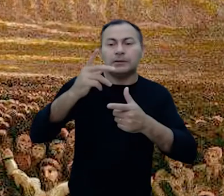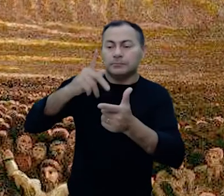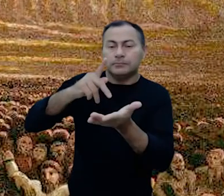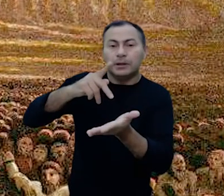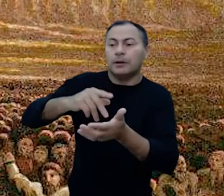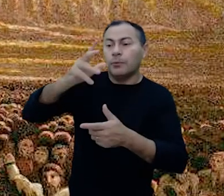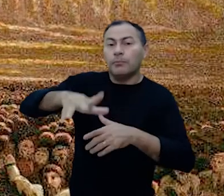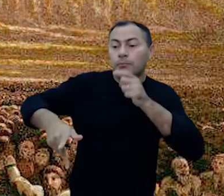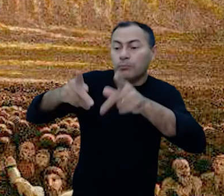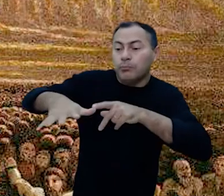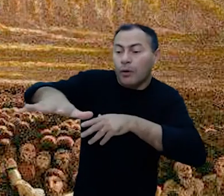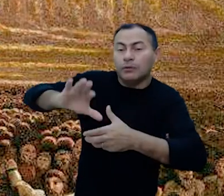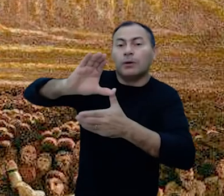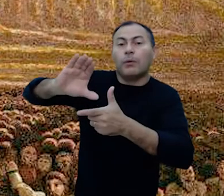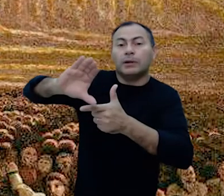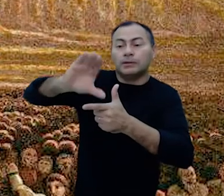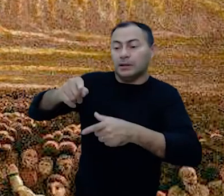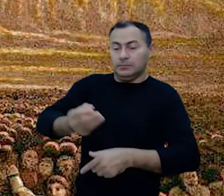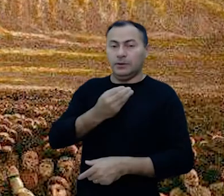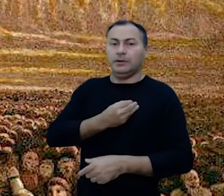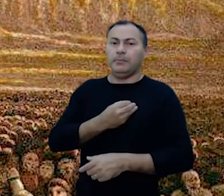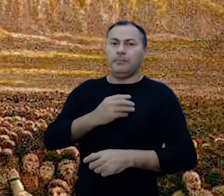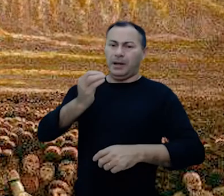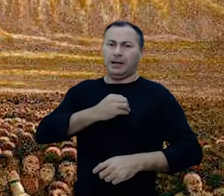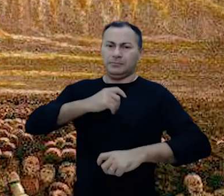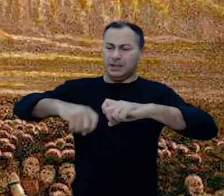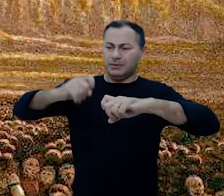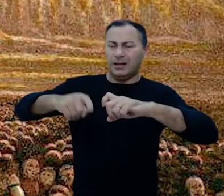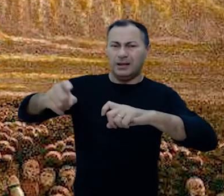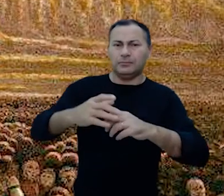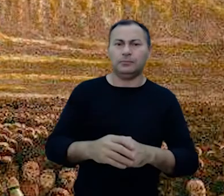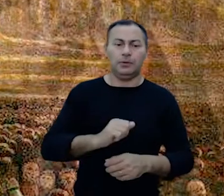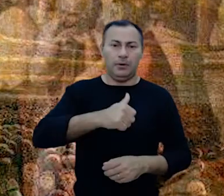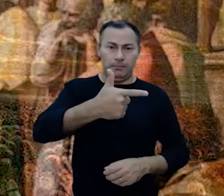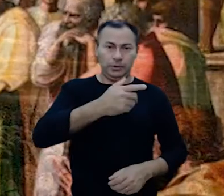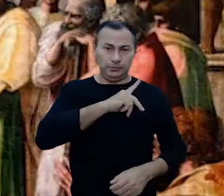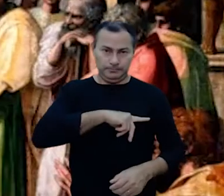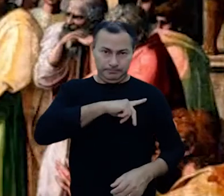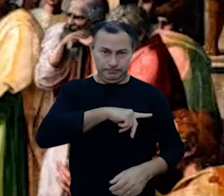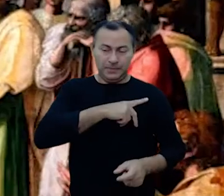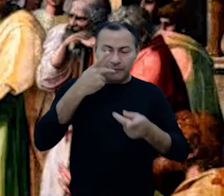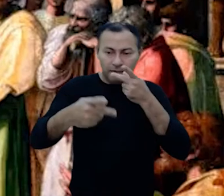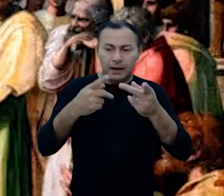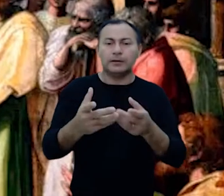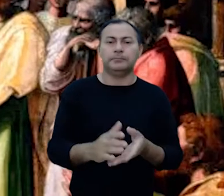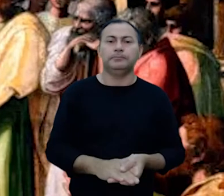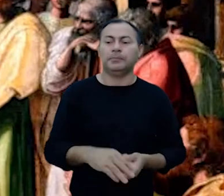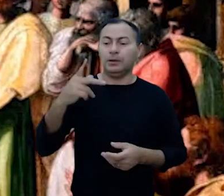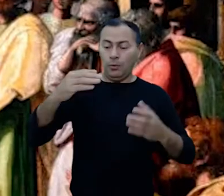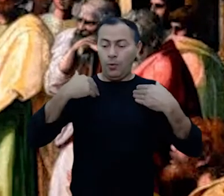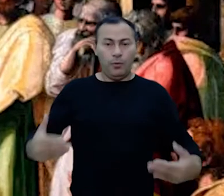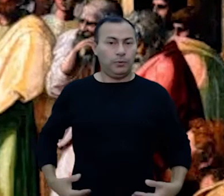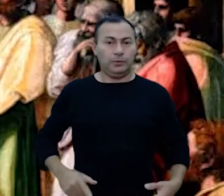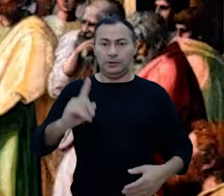para os coríntios pois eles estavam vivendo em pecados sexuais. O apóstolo Paulo disse para eles